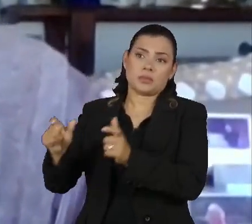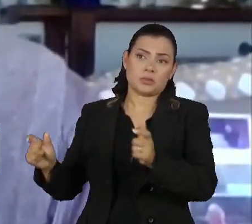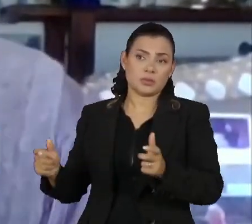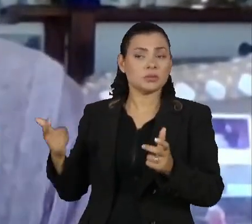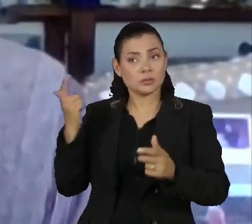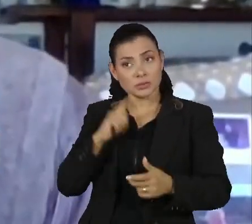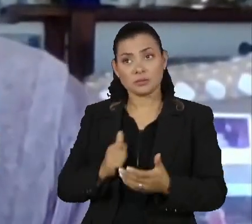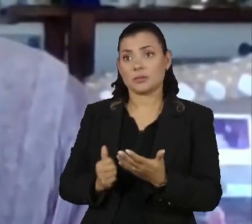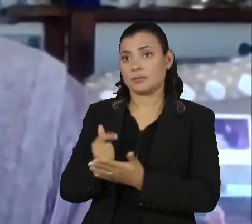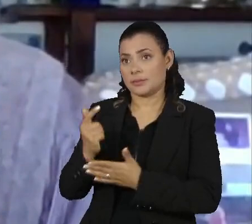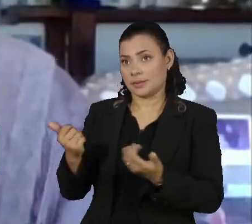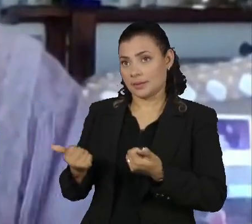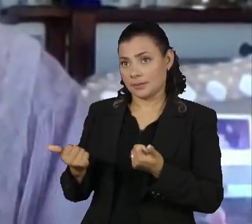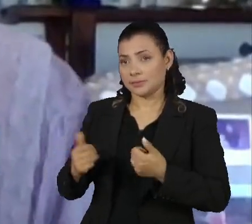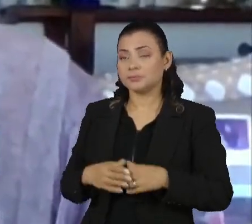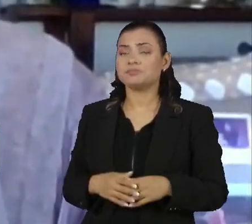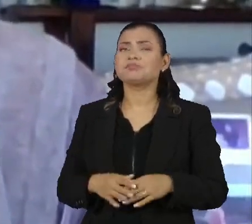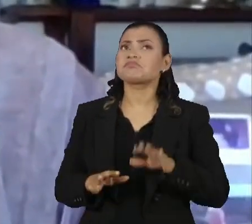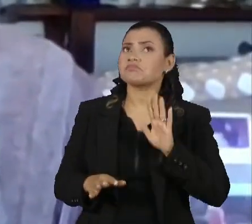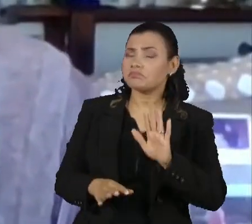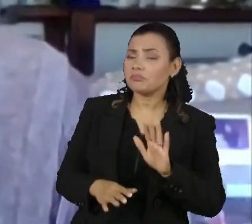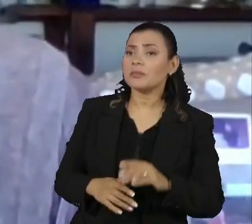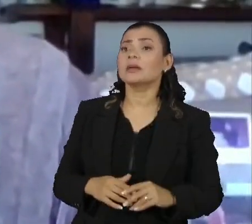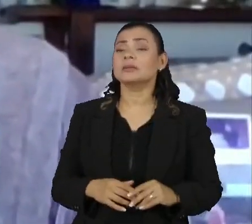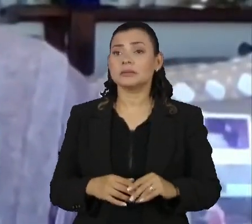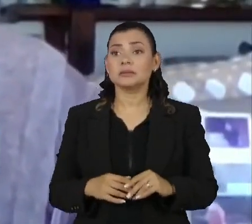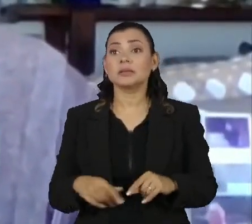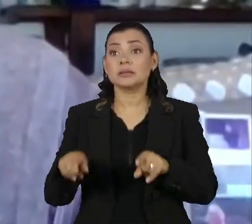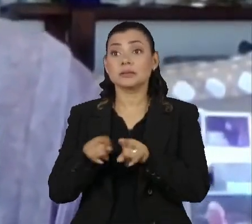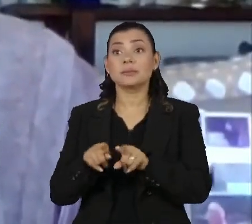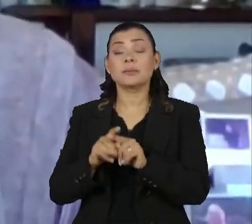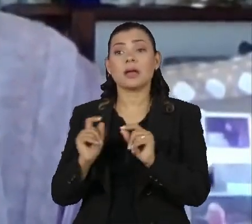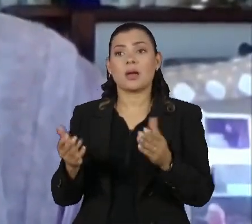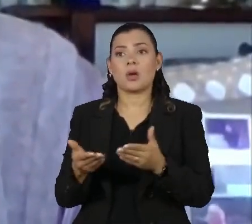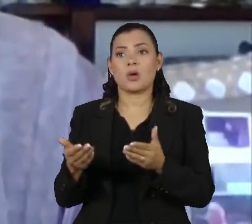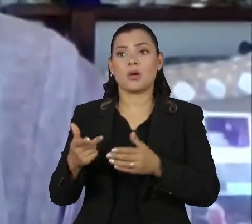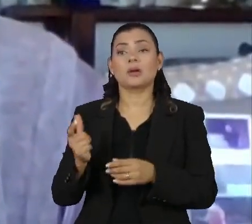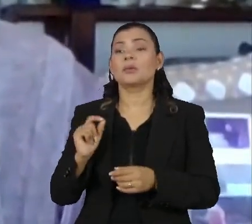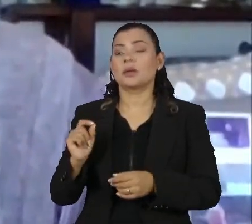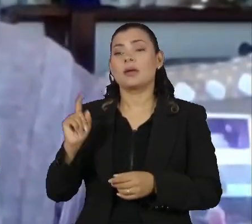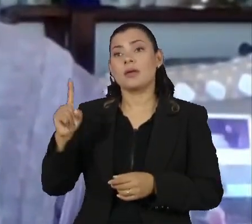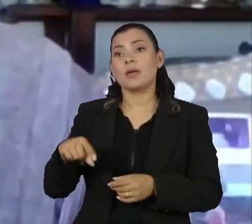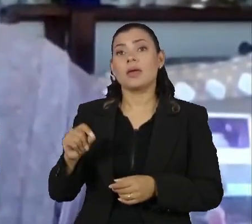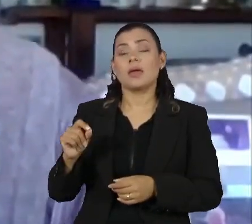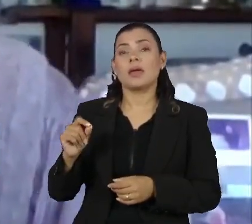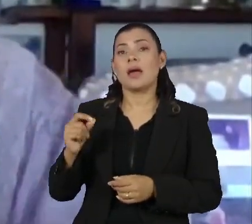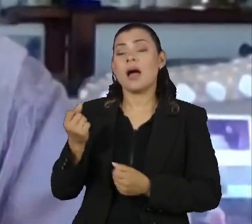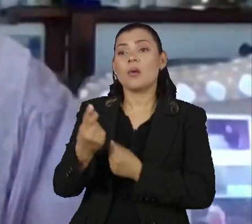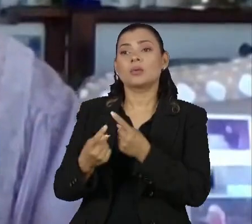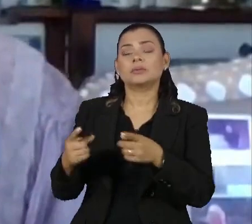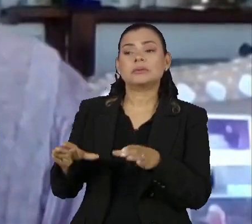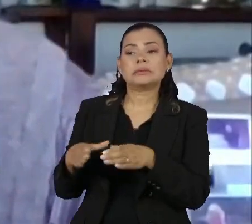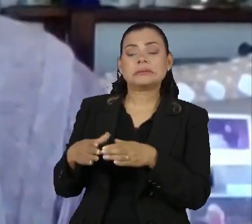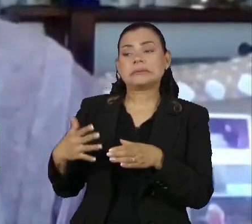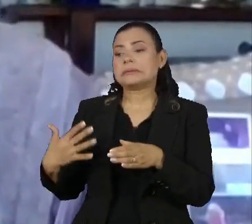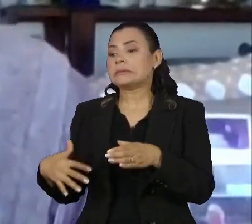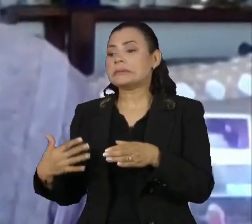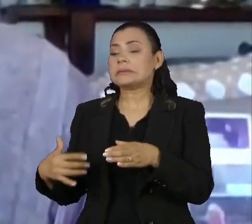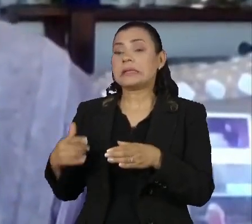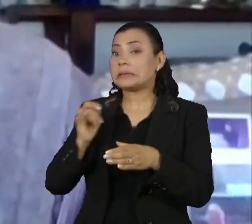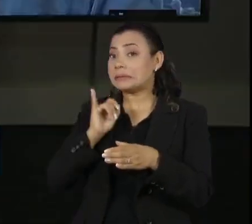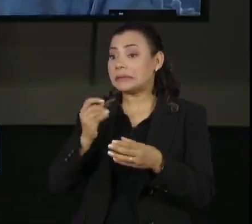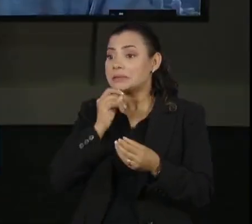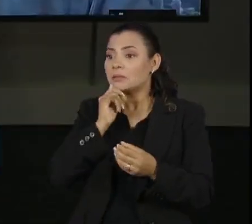hoje comprando automóveis. Ora, o que nós temos é uma demanda reprimida. Se você fizer uma oferta